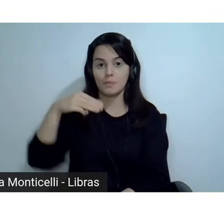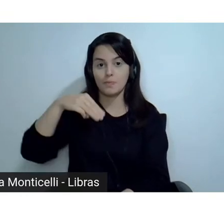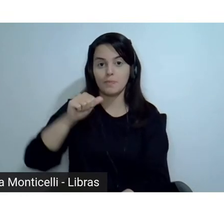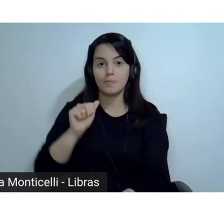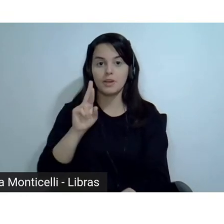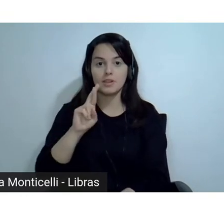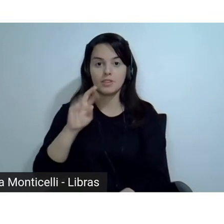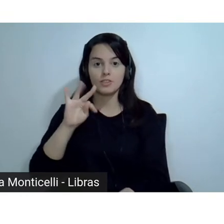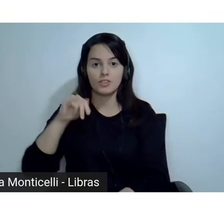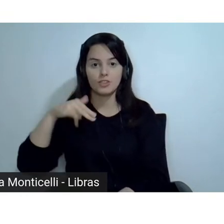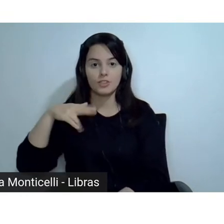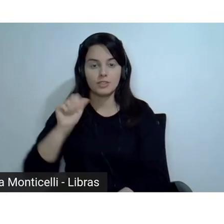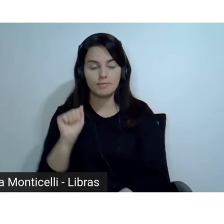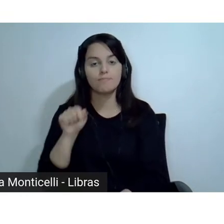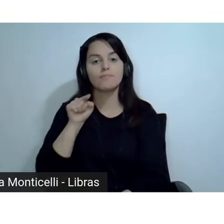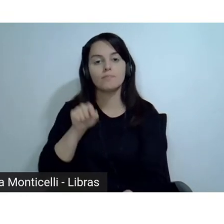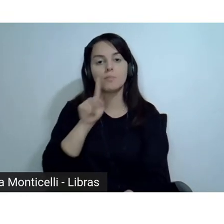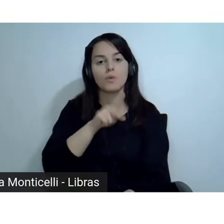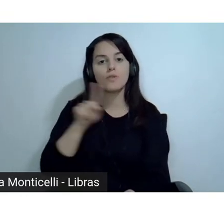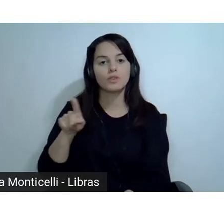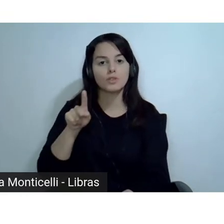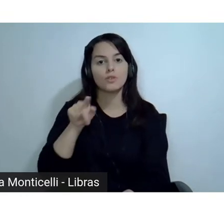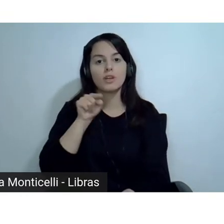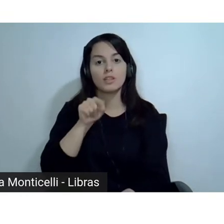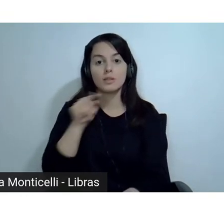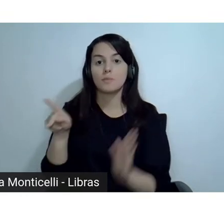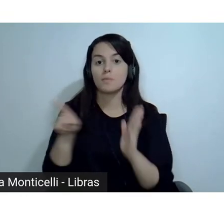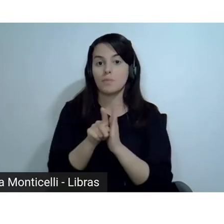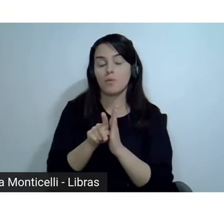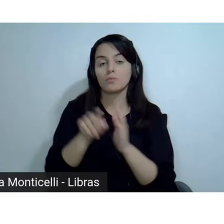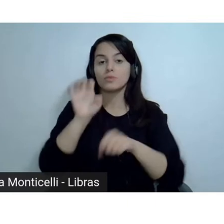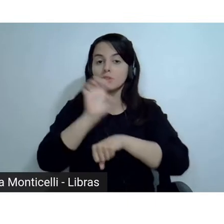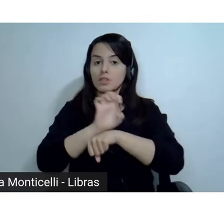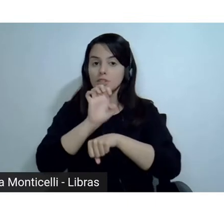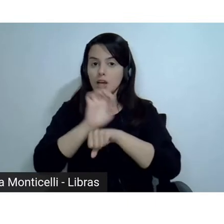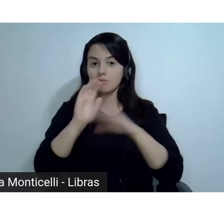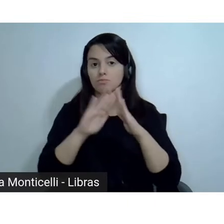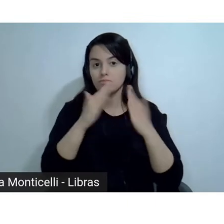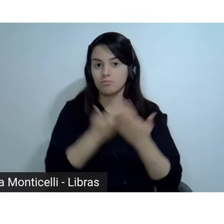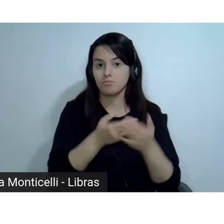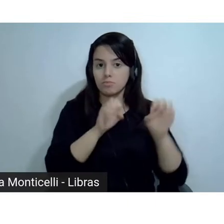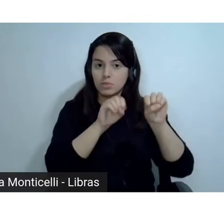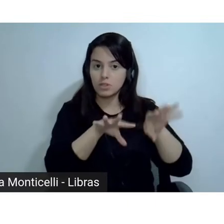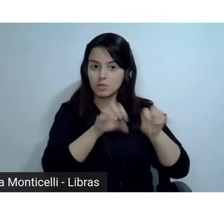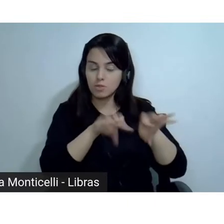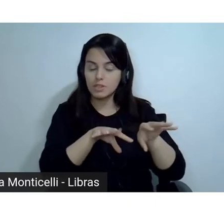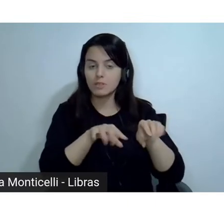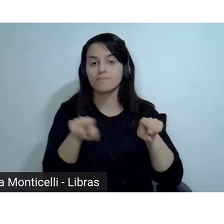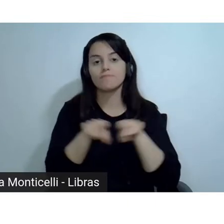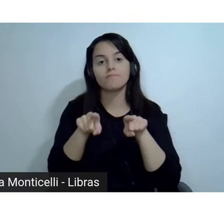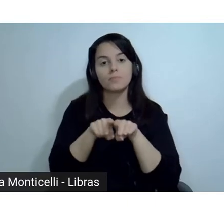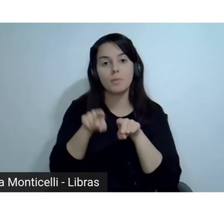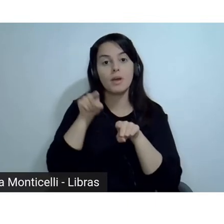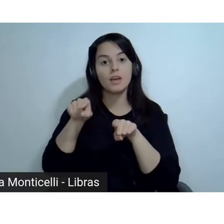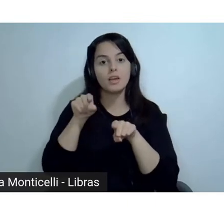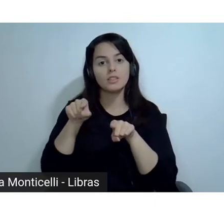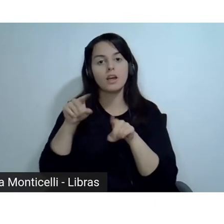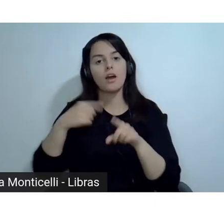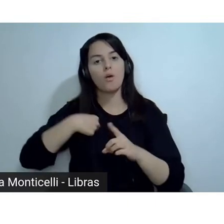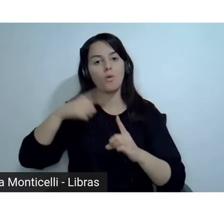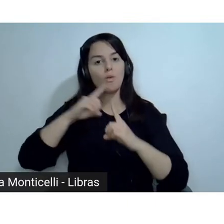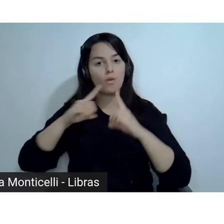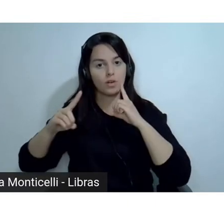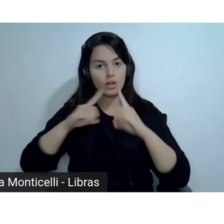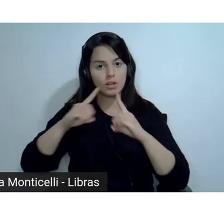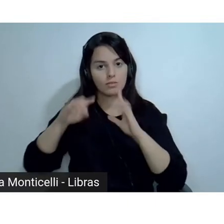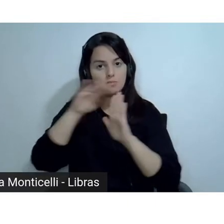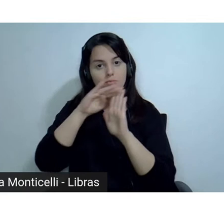coordenadora deste programa de formação continuada para professores aqui na SEDUC, no Departamento Pedagógico.